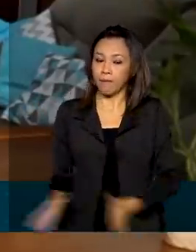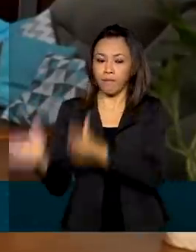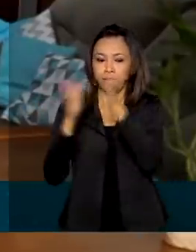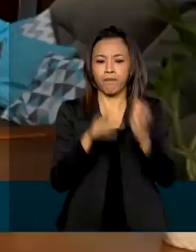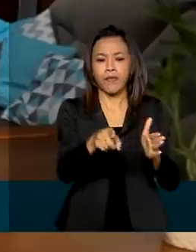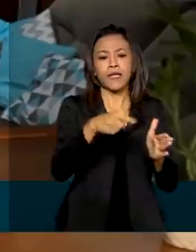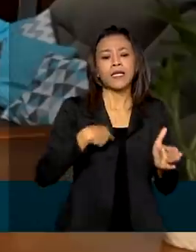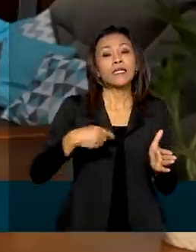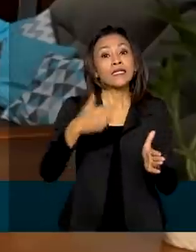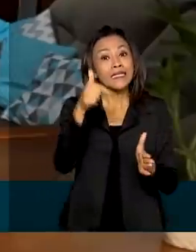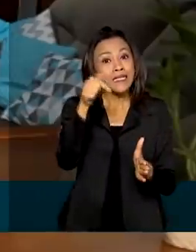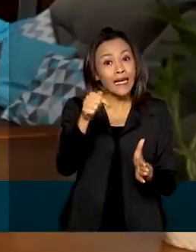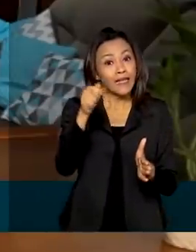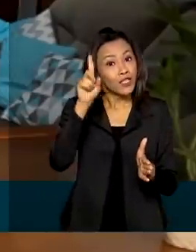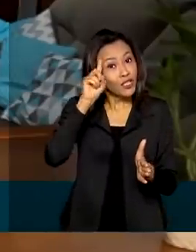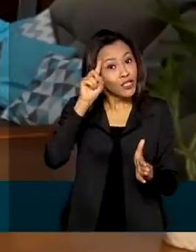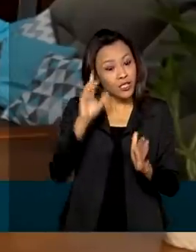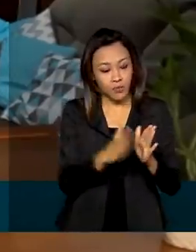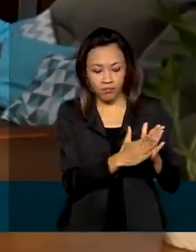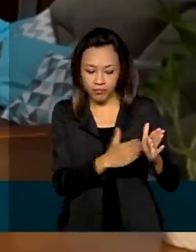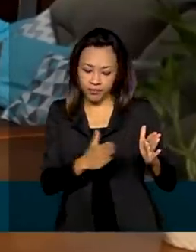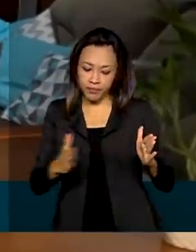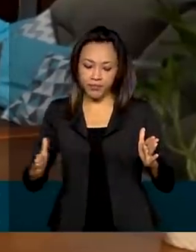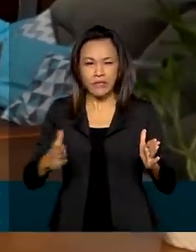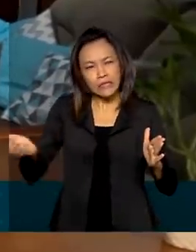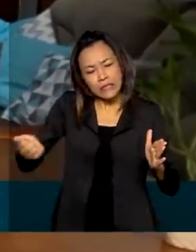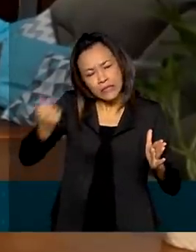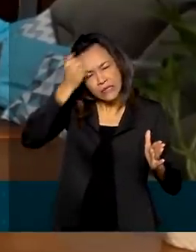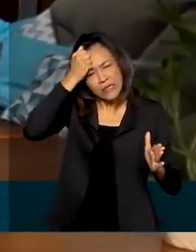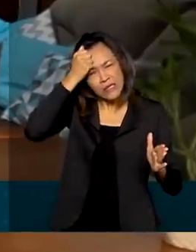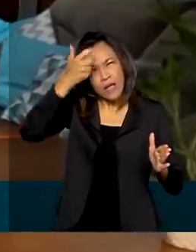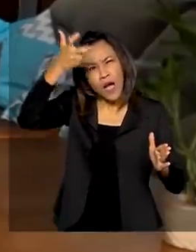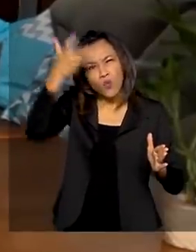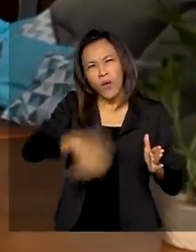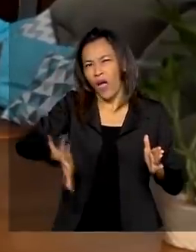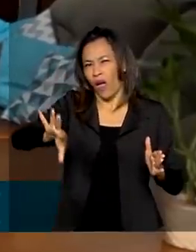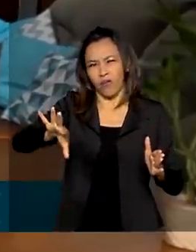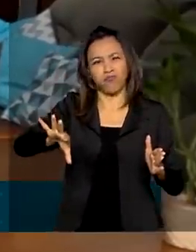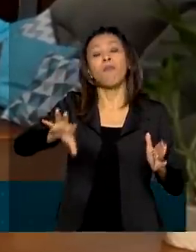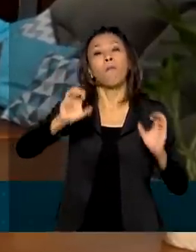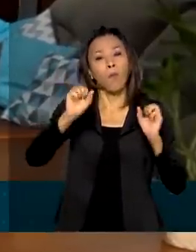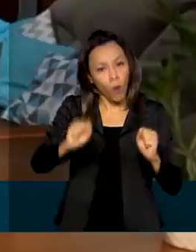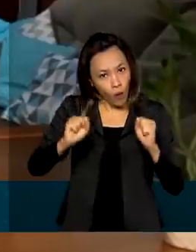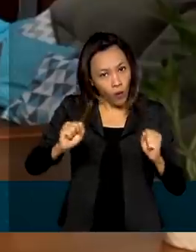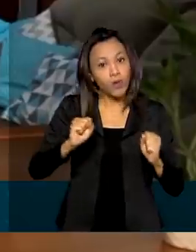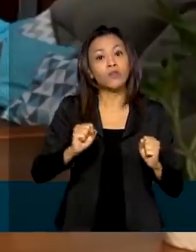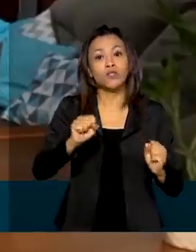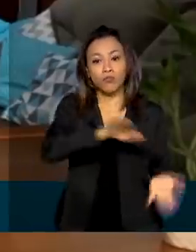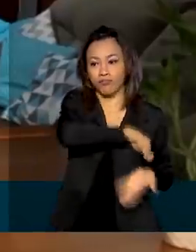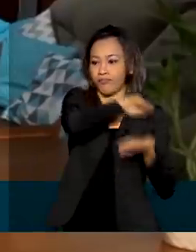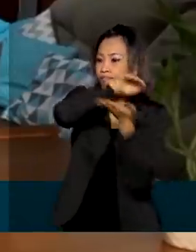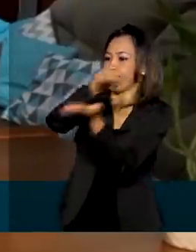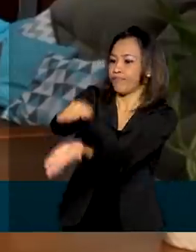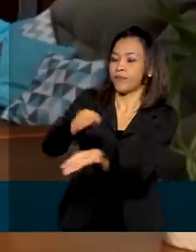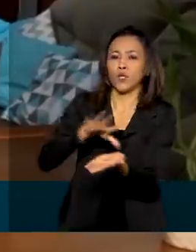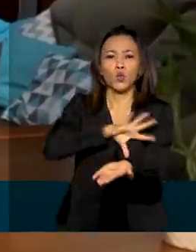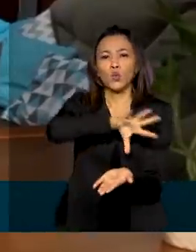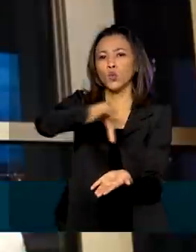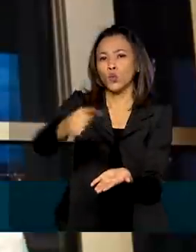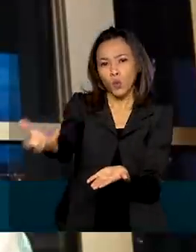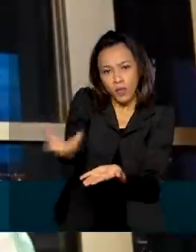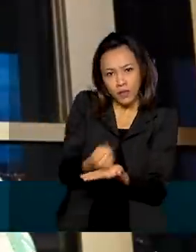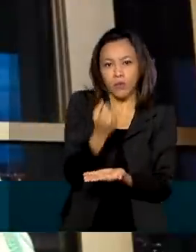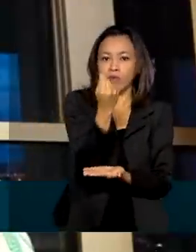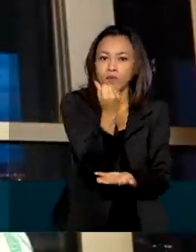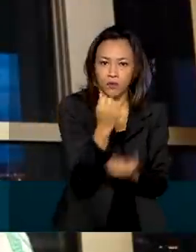dias para se arrepender de compras feitas pela internet. Ao devolver o produto, ele deve receber de volta todo o valor pago.